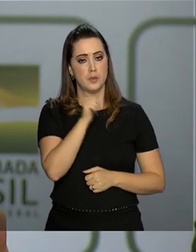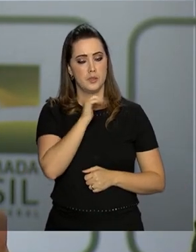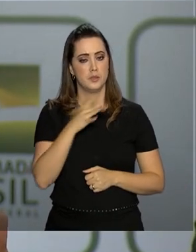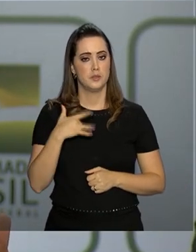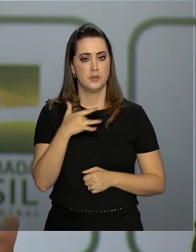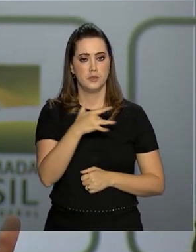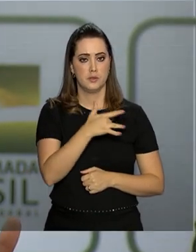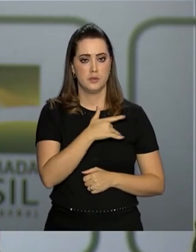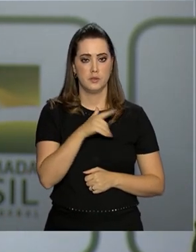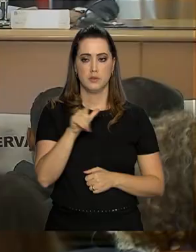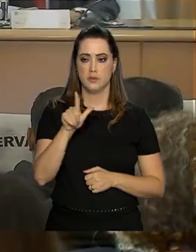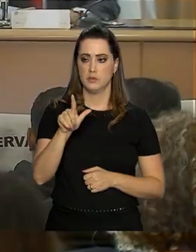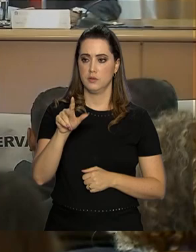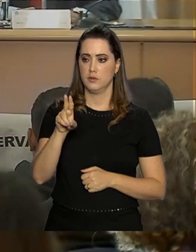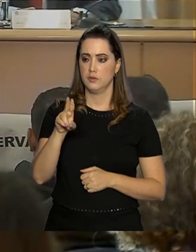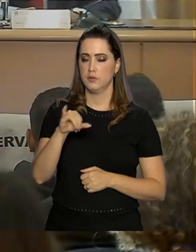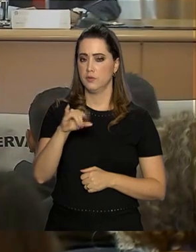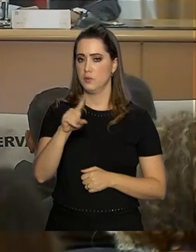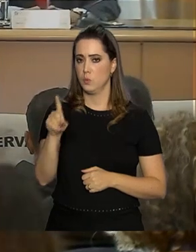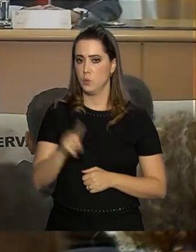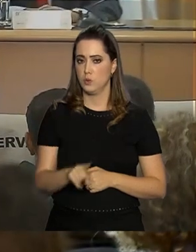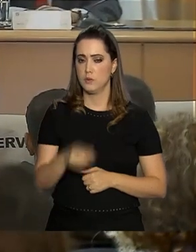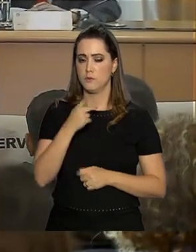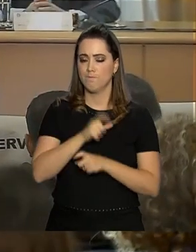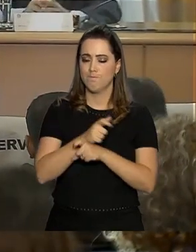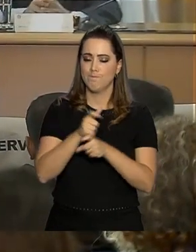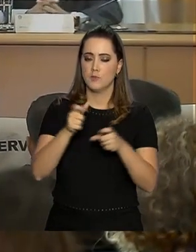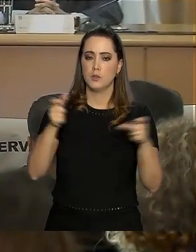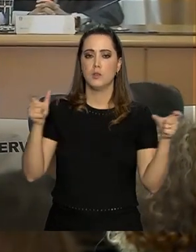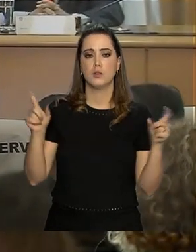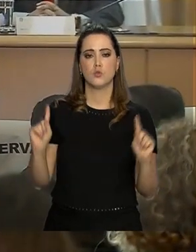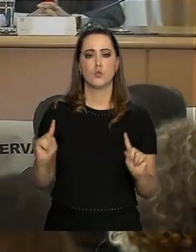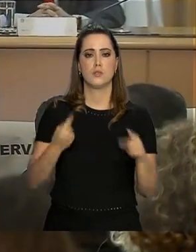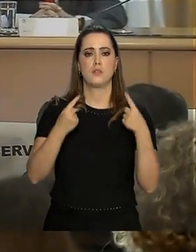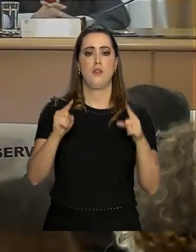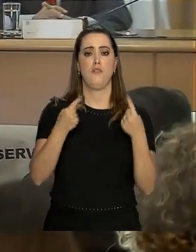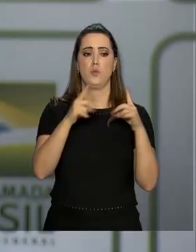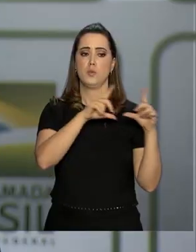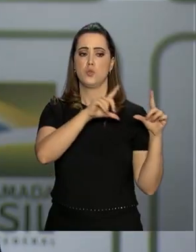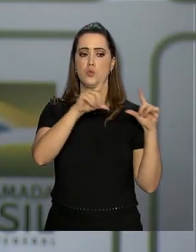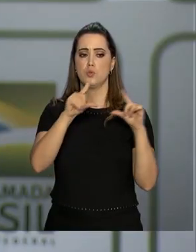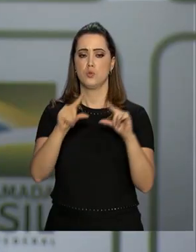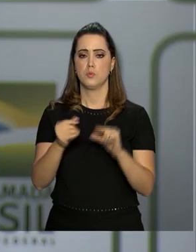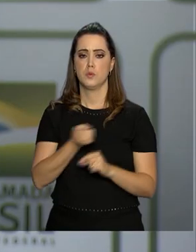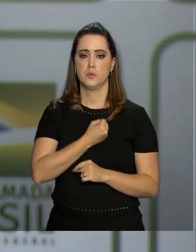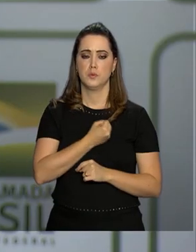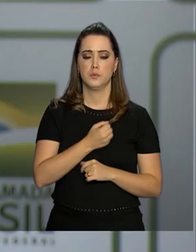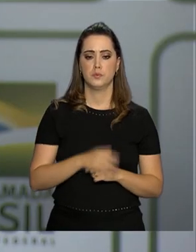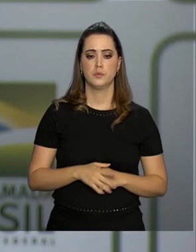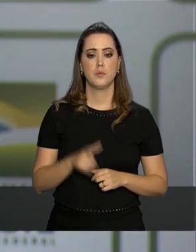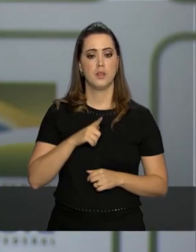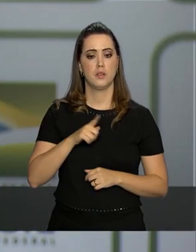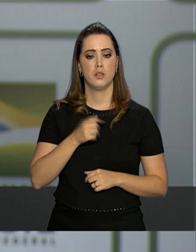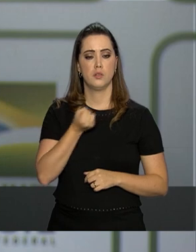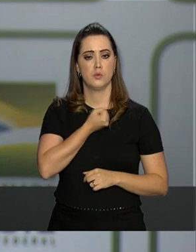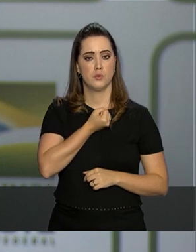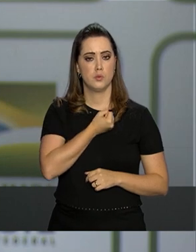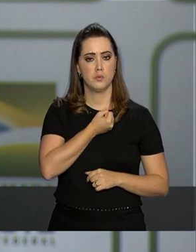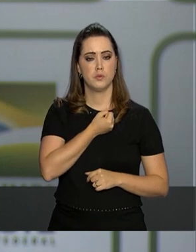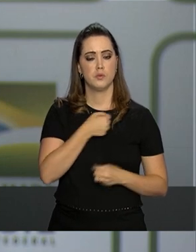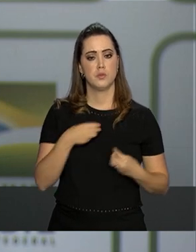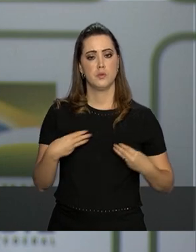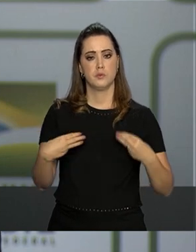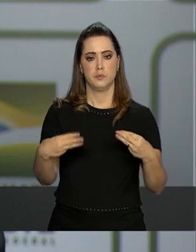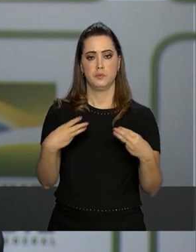Saúde, Luiz Henrique Mandetta, são grandes os desafios do governo para reduzir os números. A gente tem uns números no